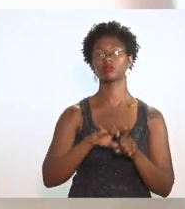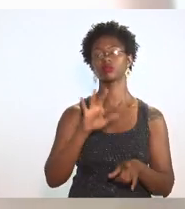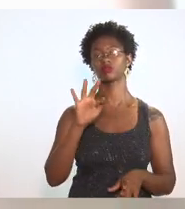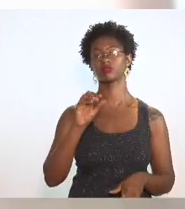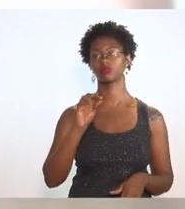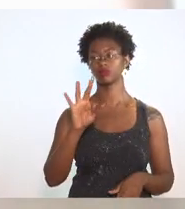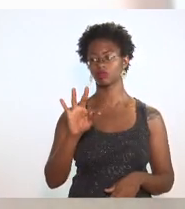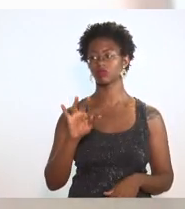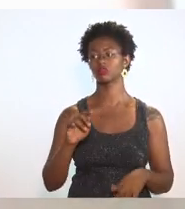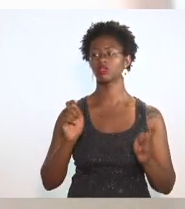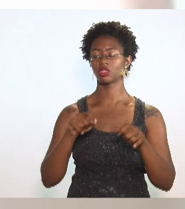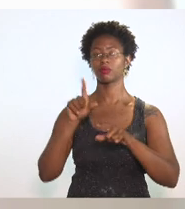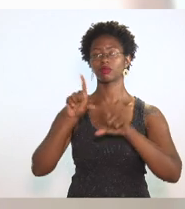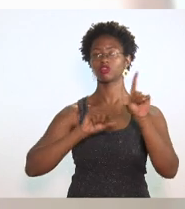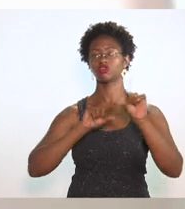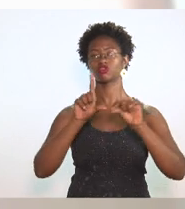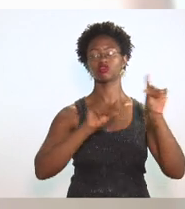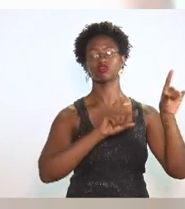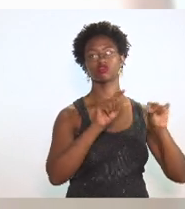deixa para a Alerj decidir,